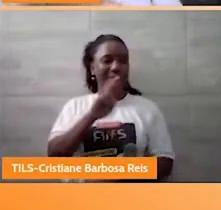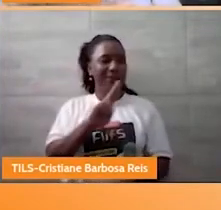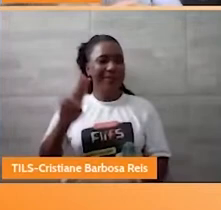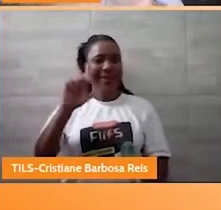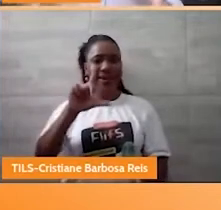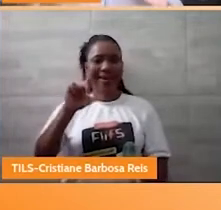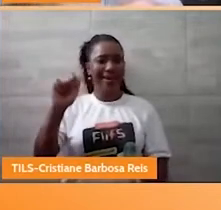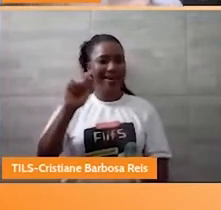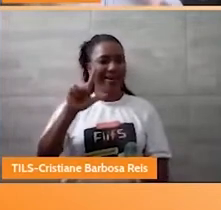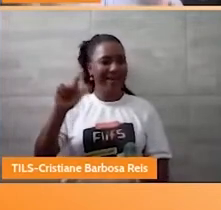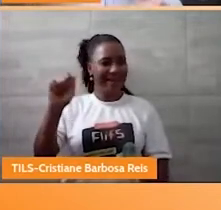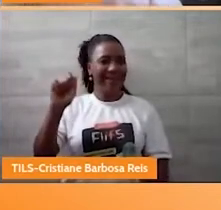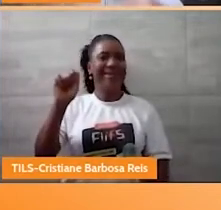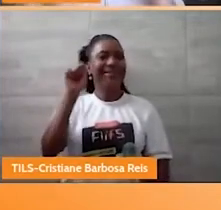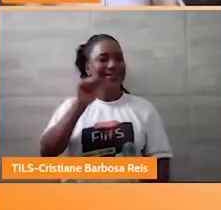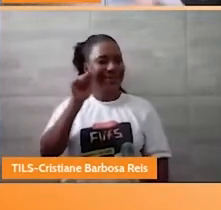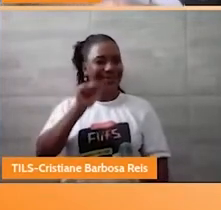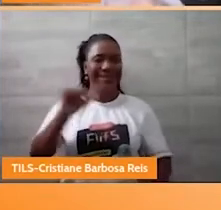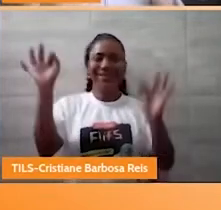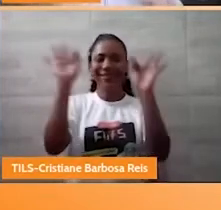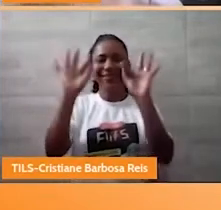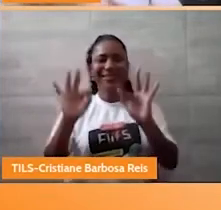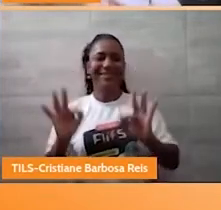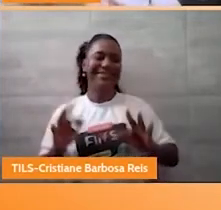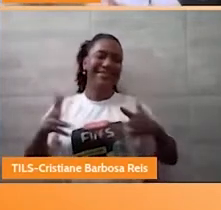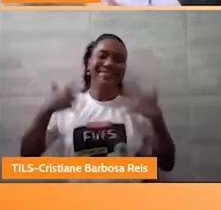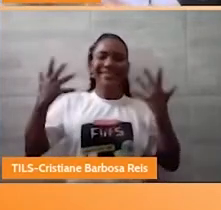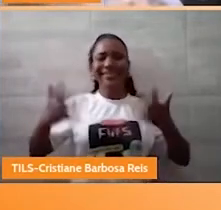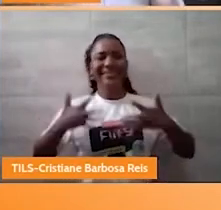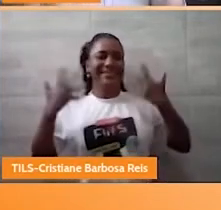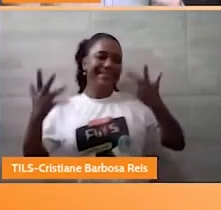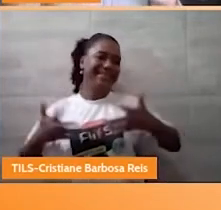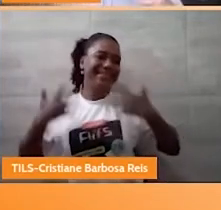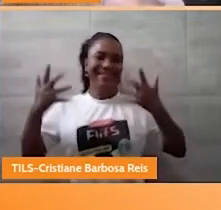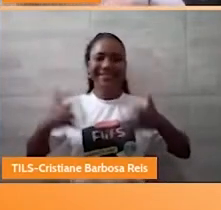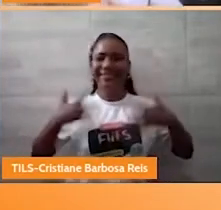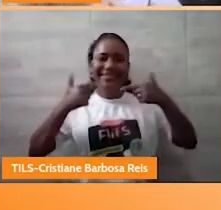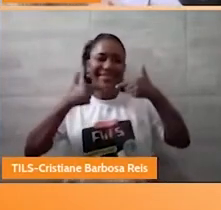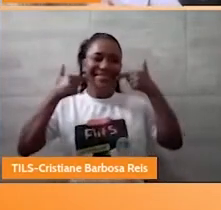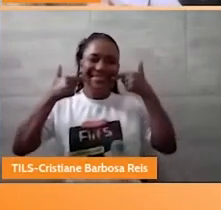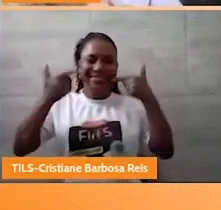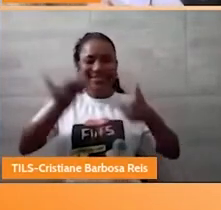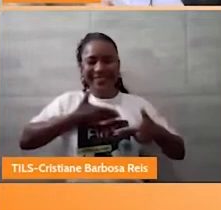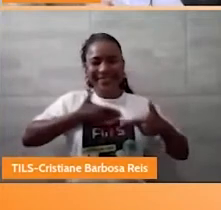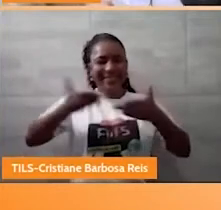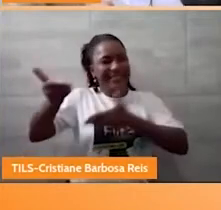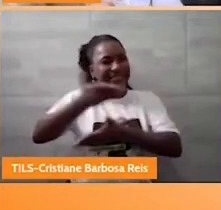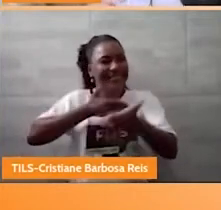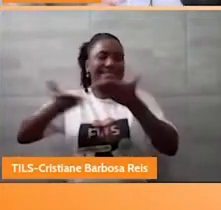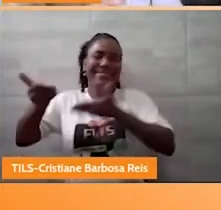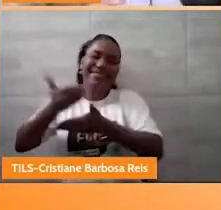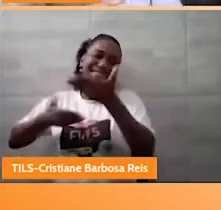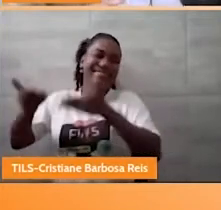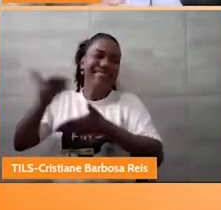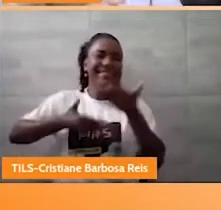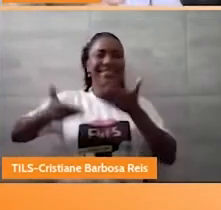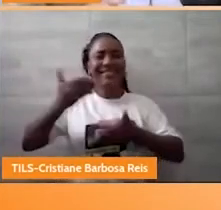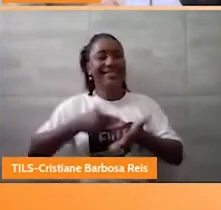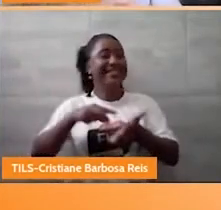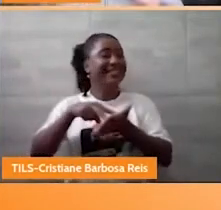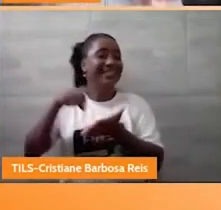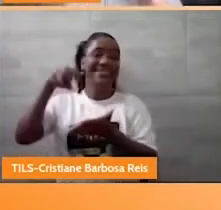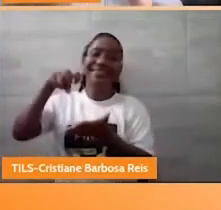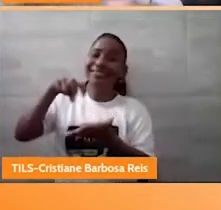Uma menina feliz, divertida, brincalhona, sorridente, amigueira, como a gente fala. E Lala,